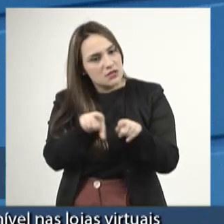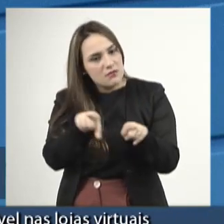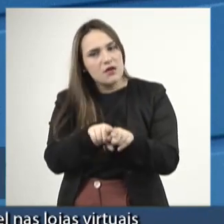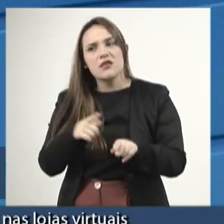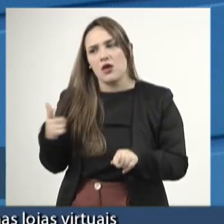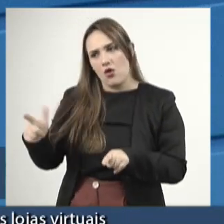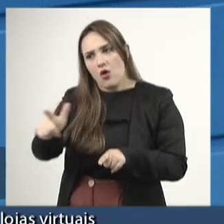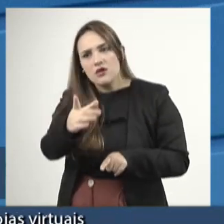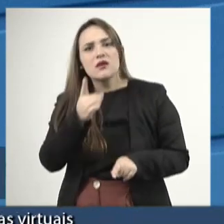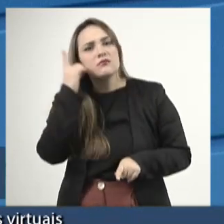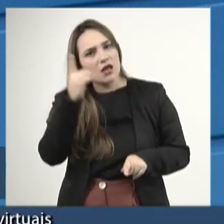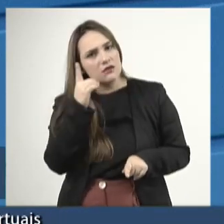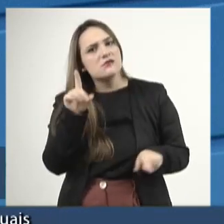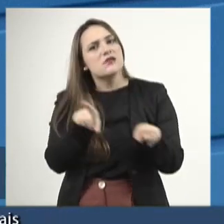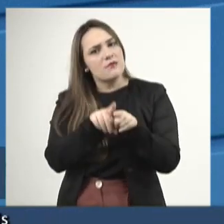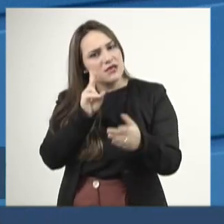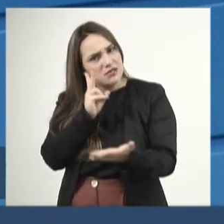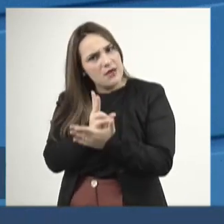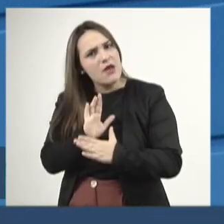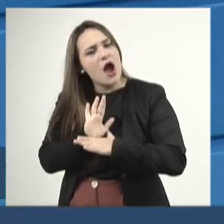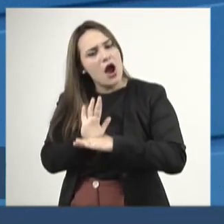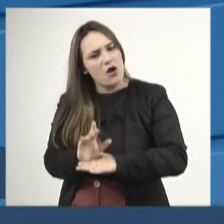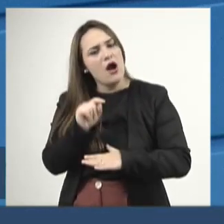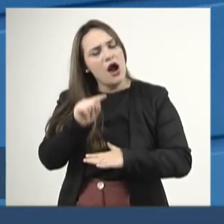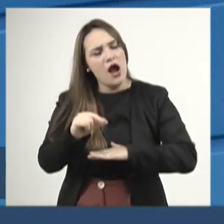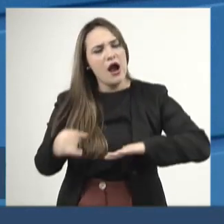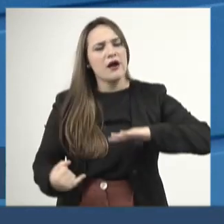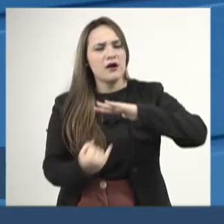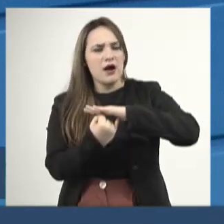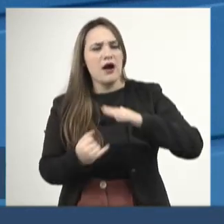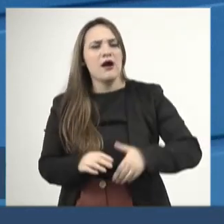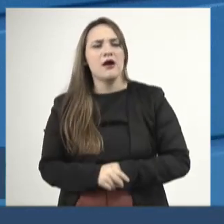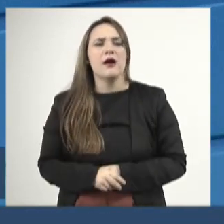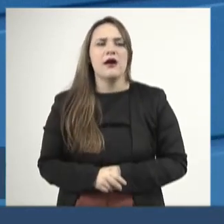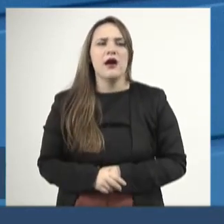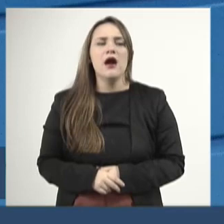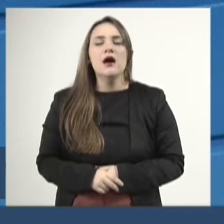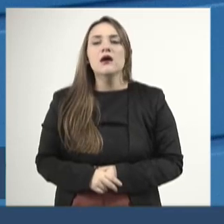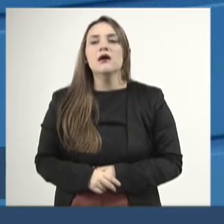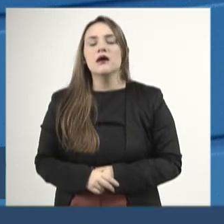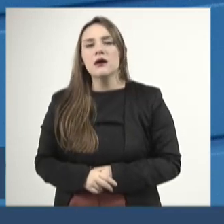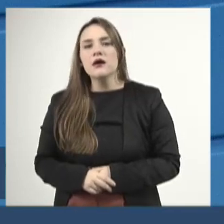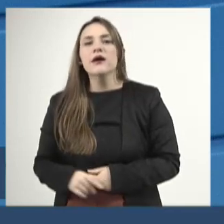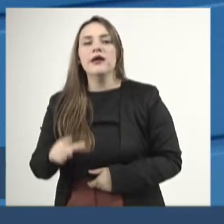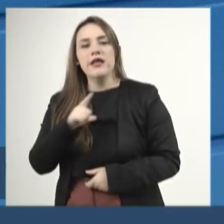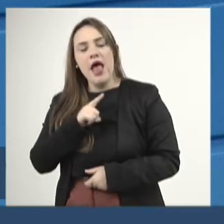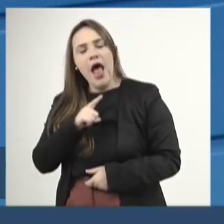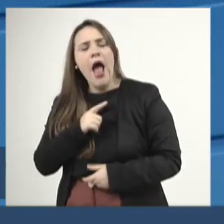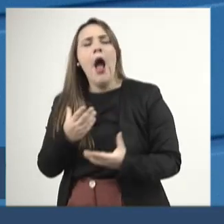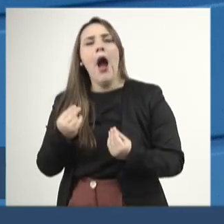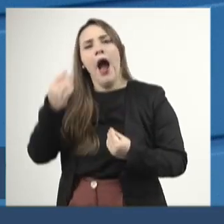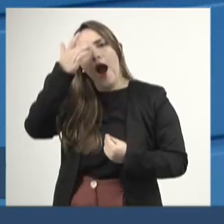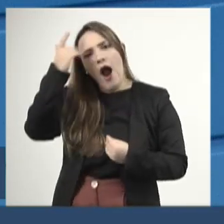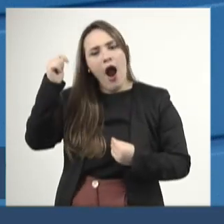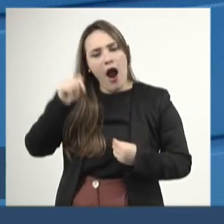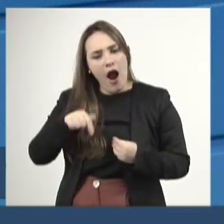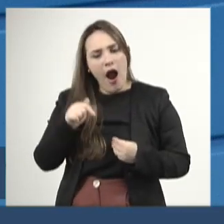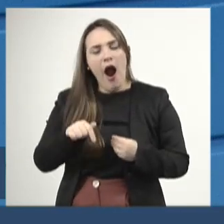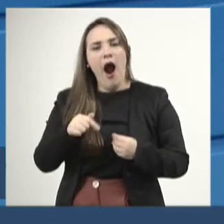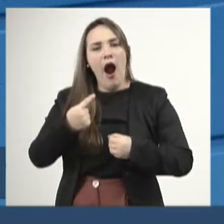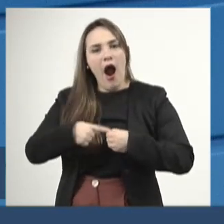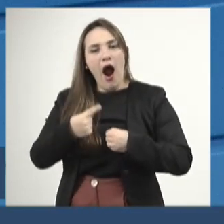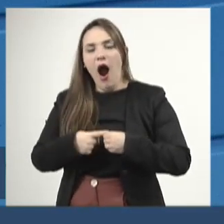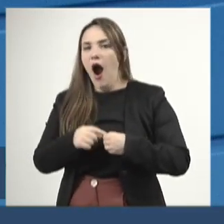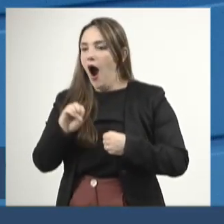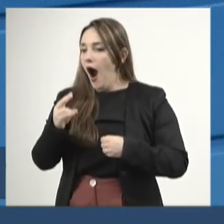também, tem sido colaborador dessa instituição tão importante e muita gente, muitas pessoas aqui da nossa cidade, do Estado,